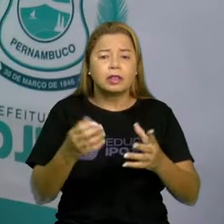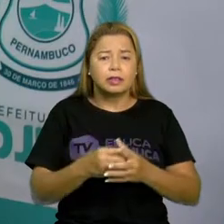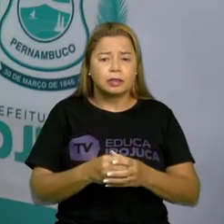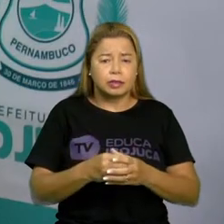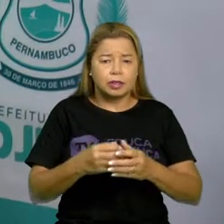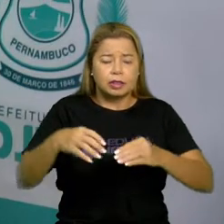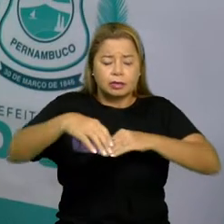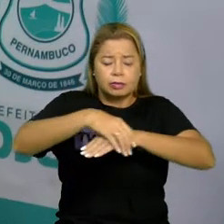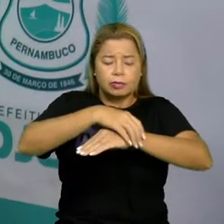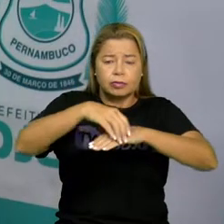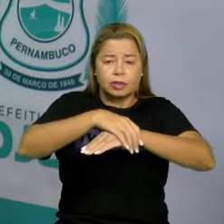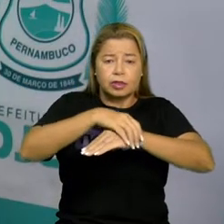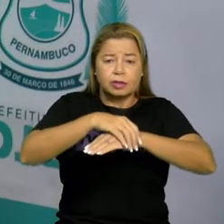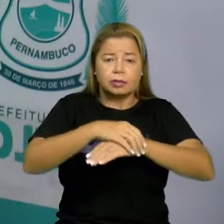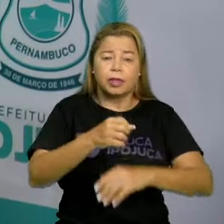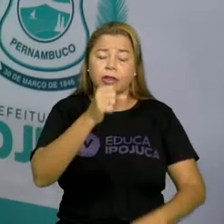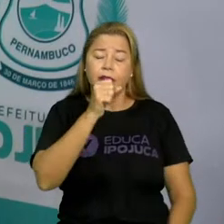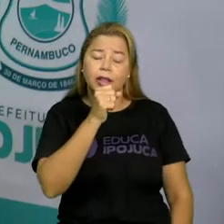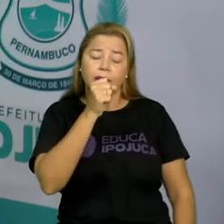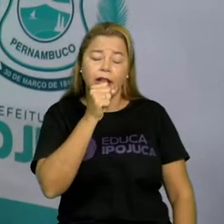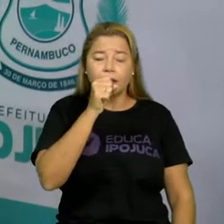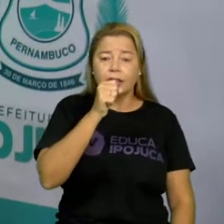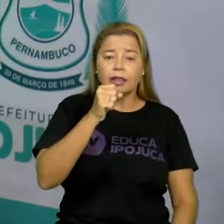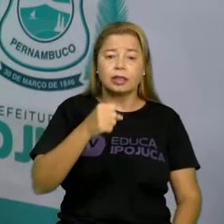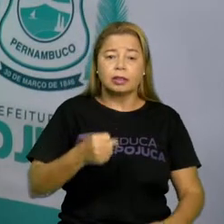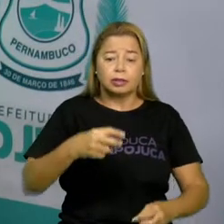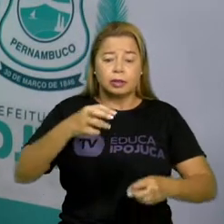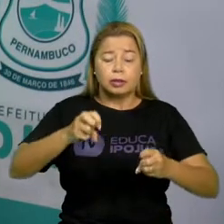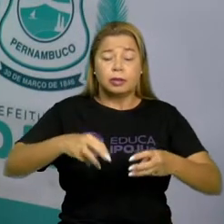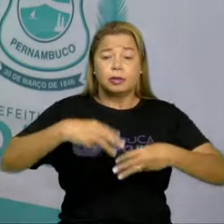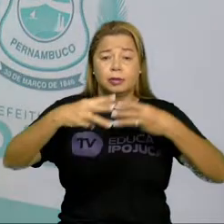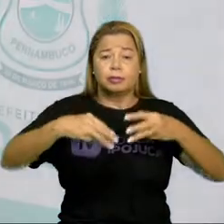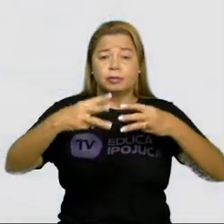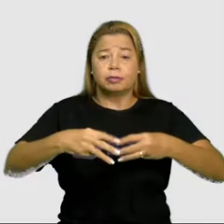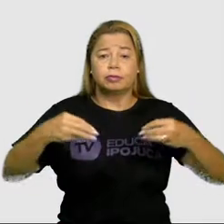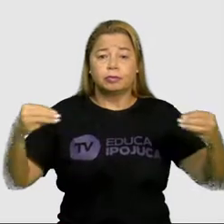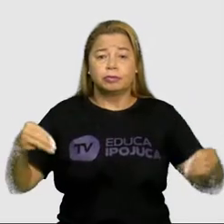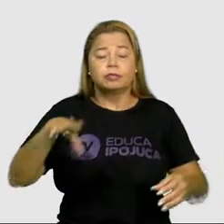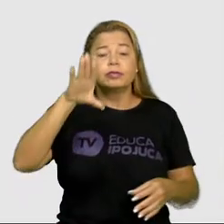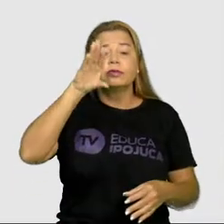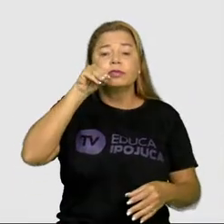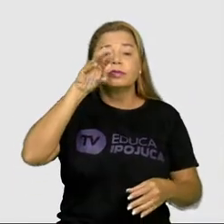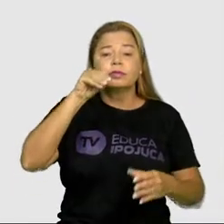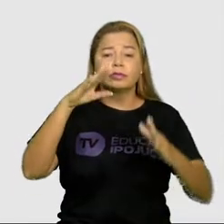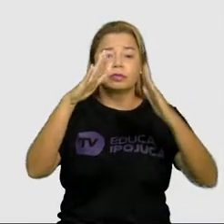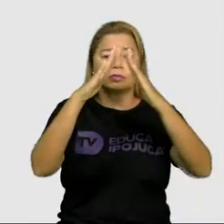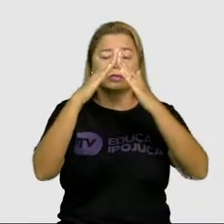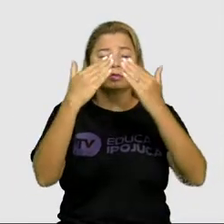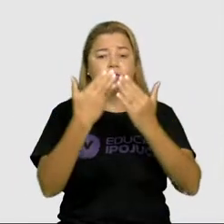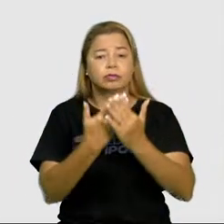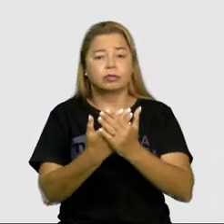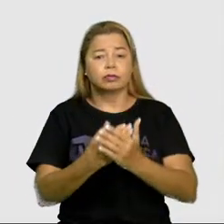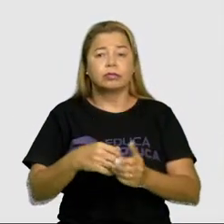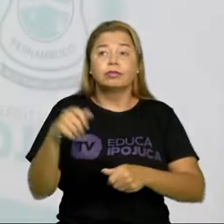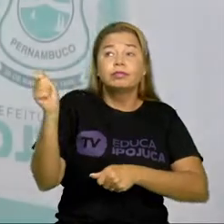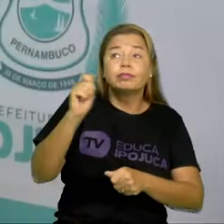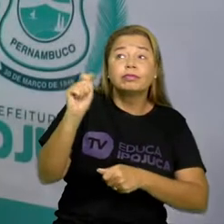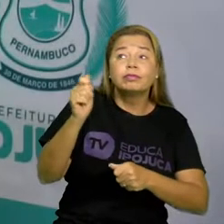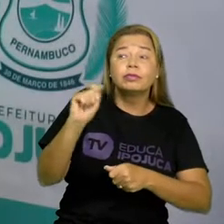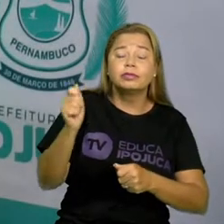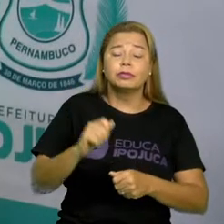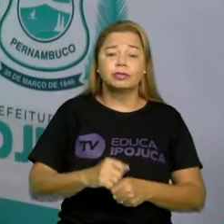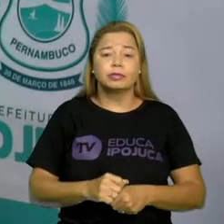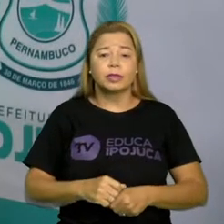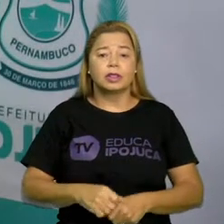sapato, cantor, macarrão, pato, escola, pipa, irmão.